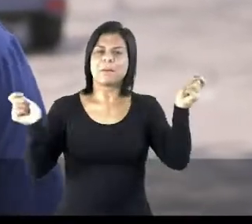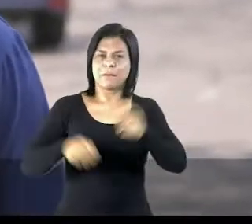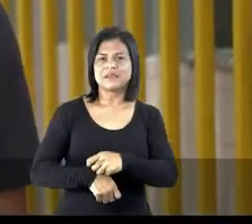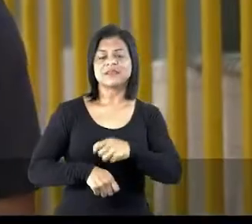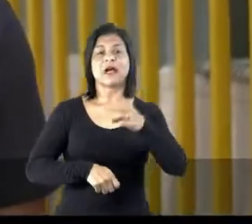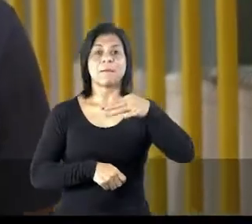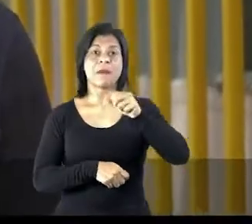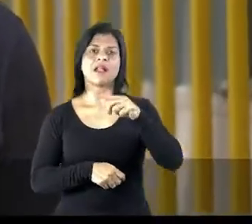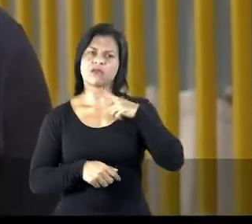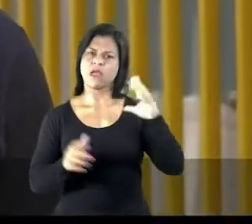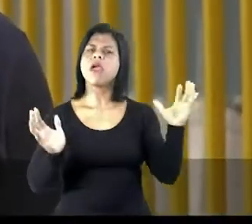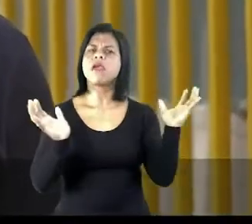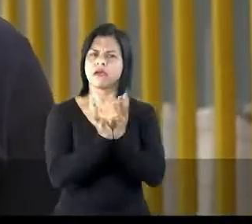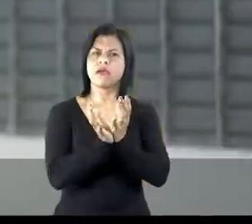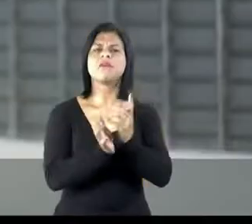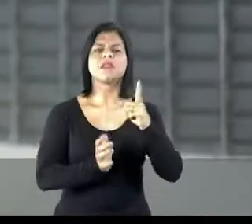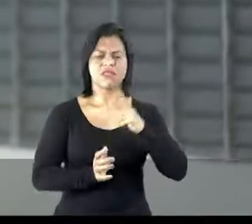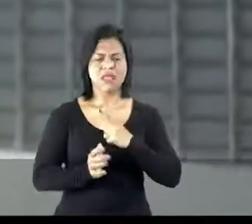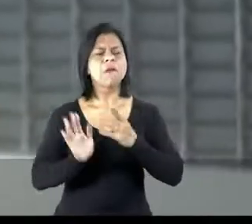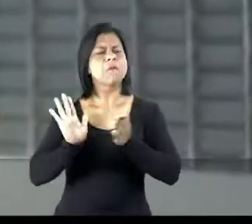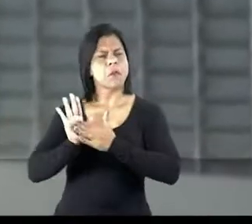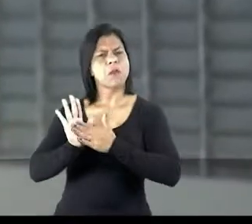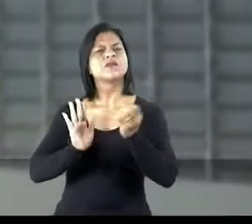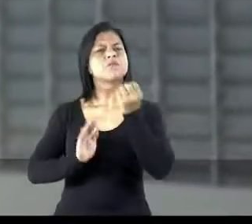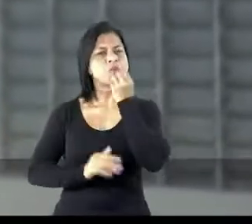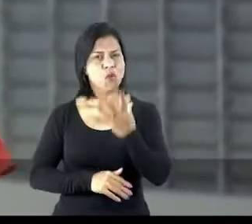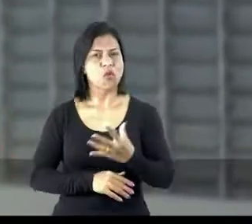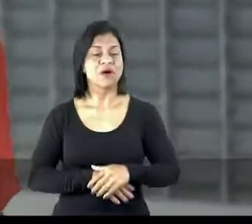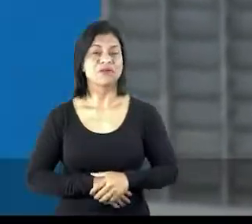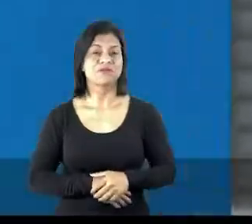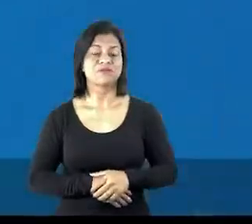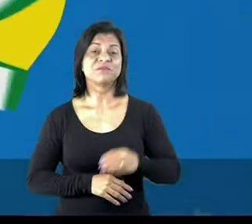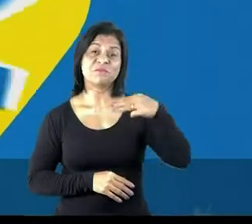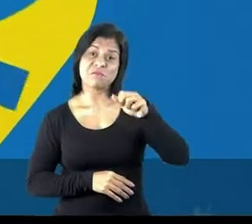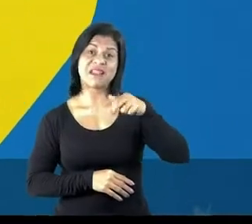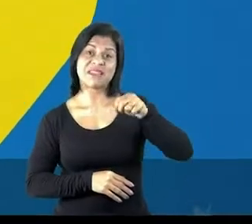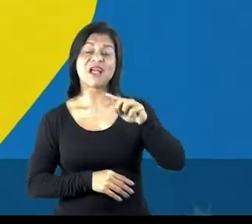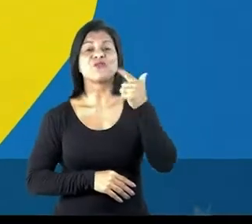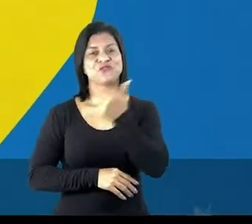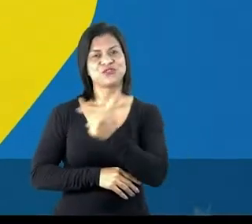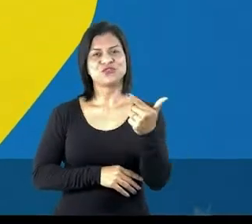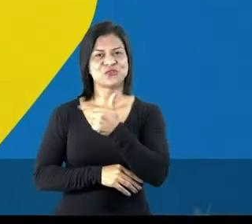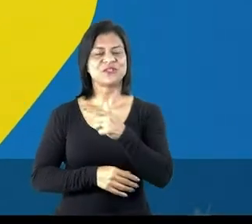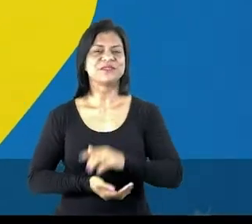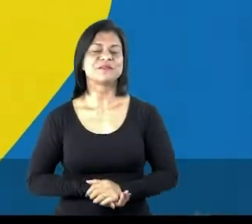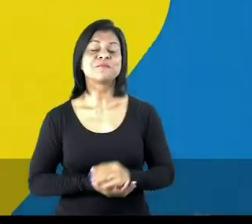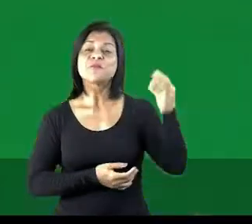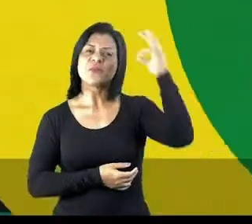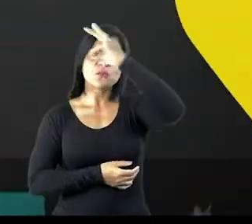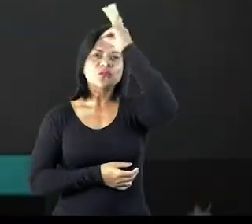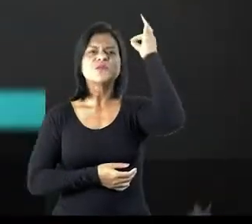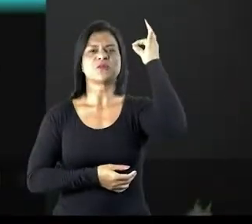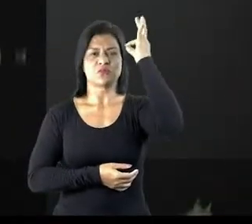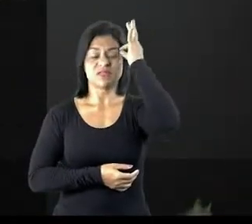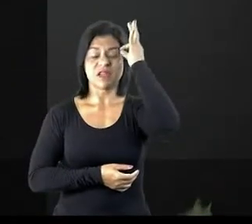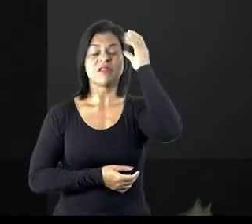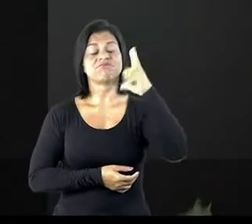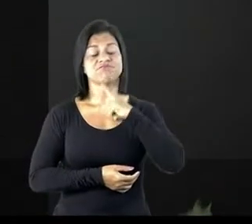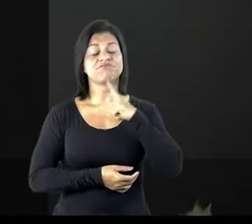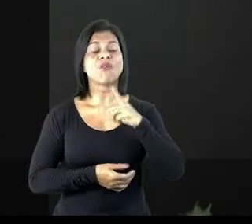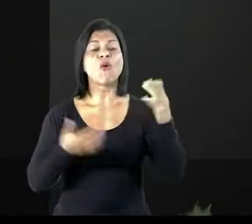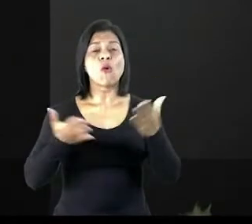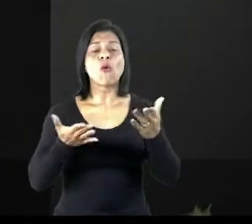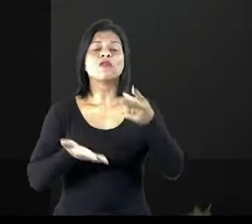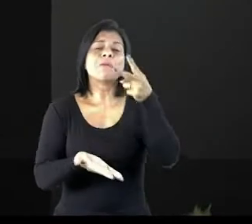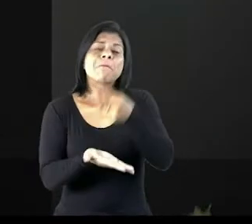capacidade. Manato tem equipe. Manato tem proposta. Manato é 22. O Espírito Santo